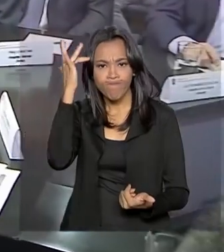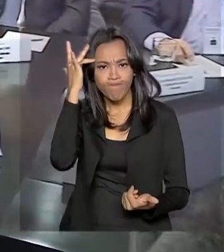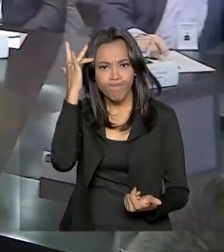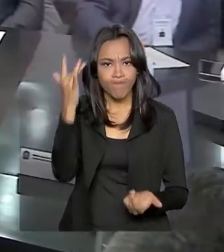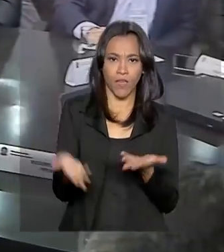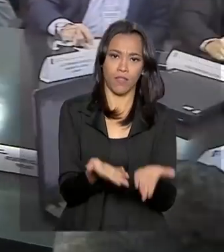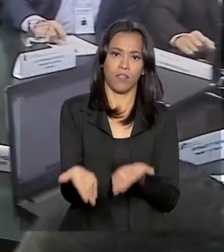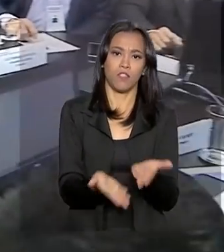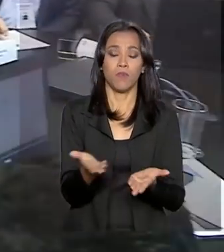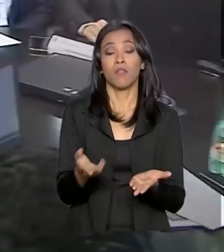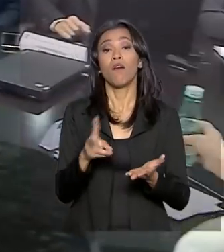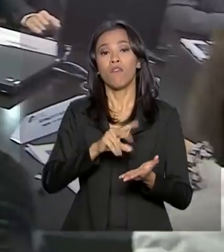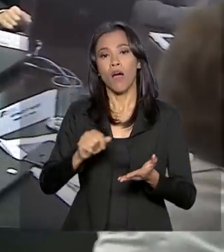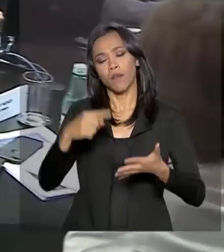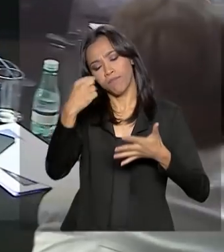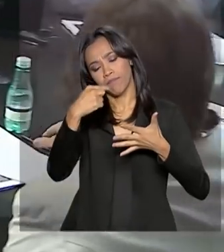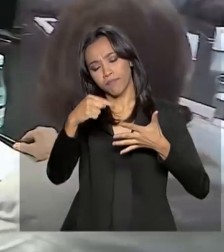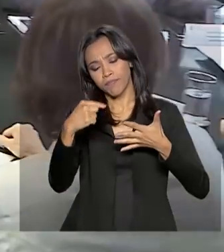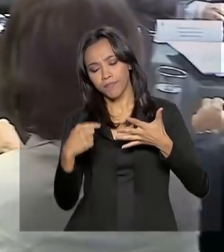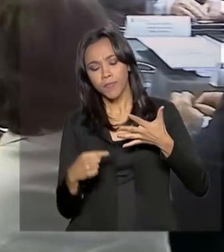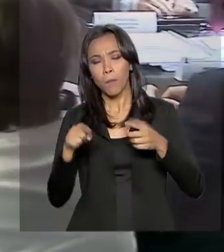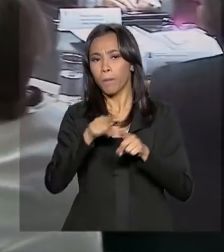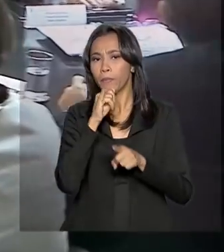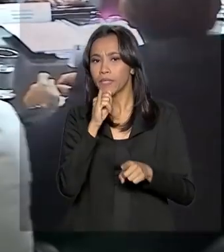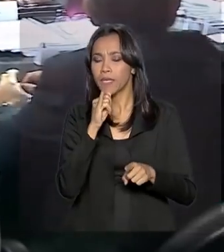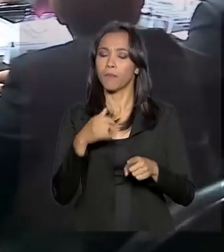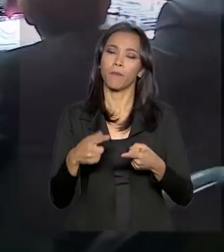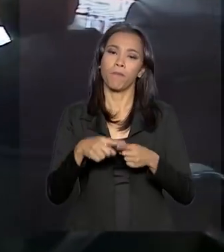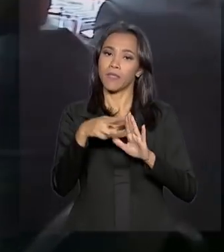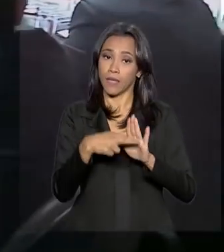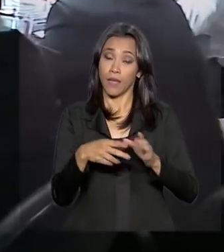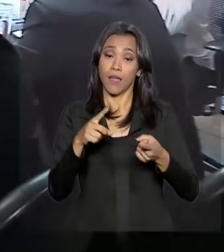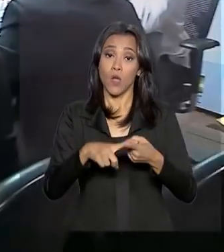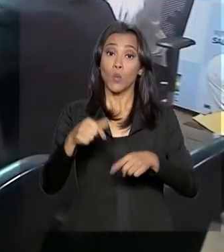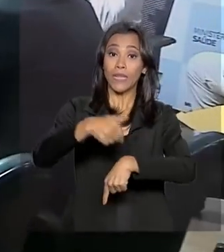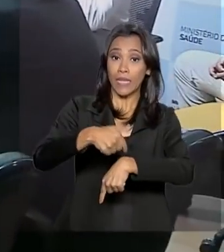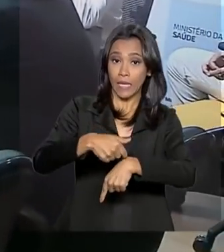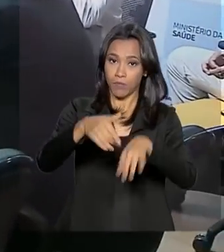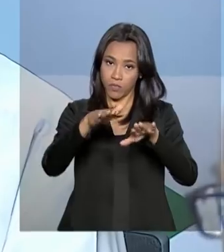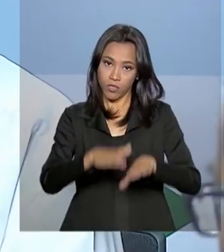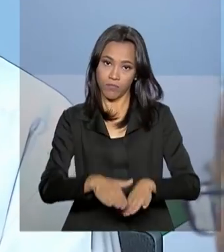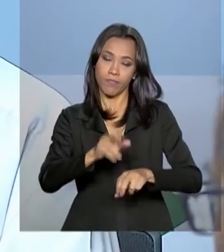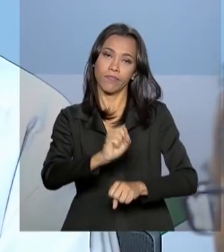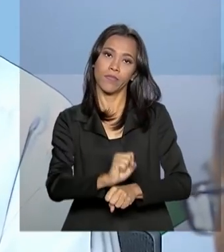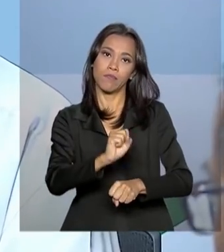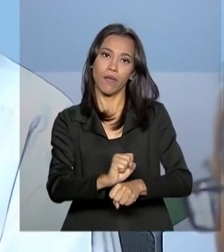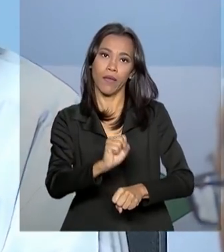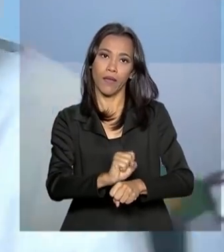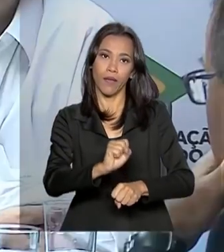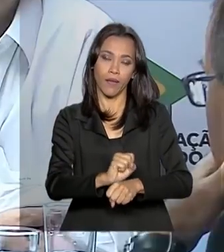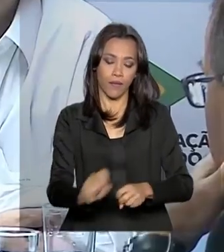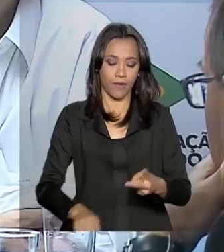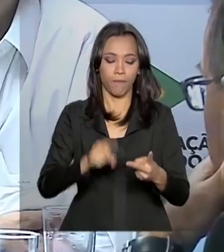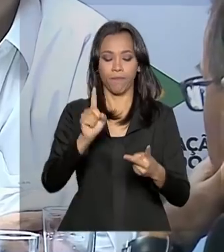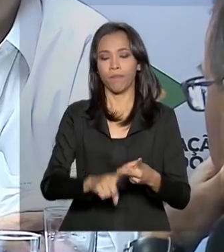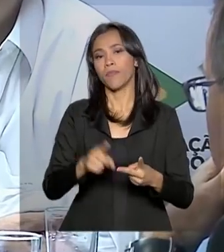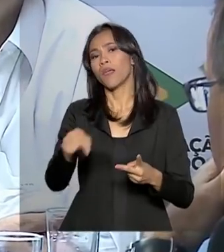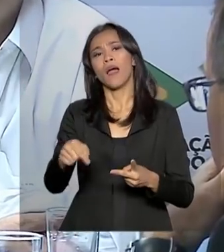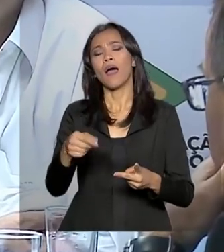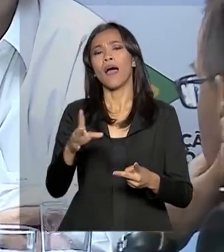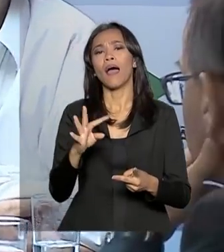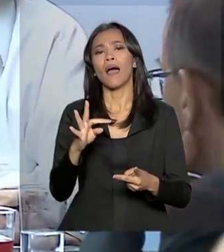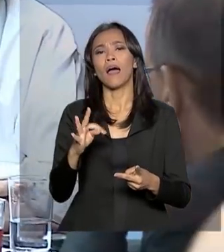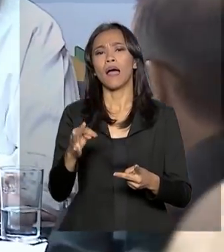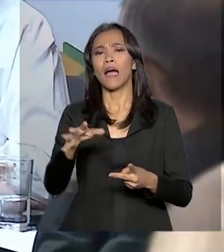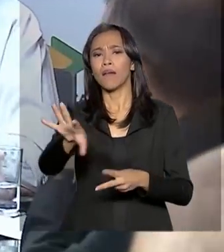uma série de indicadores, como o tempo de permanência dos pacientes, o número da taxa de infecção hospitalar, o índice